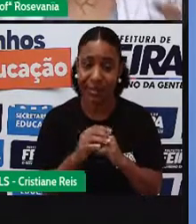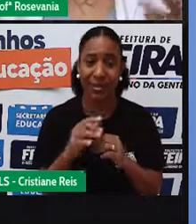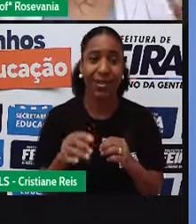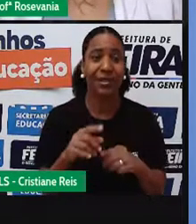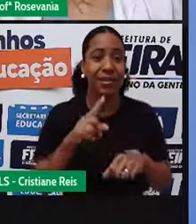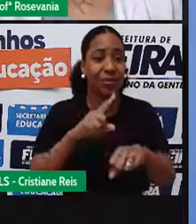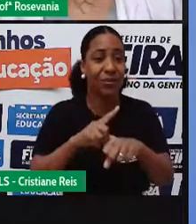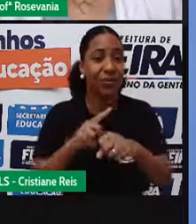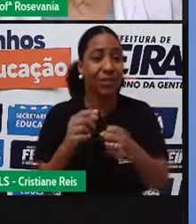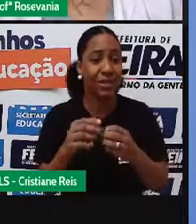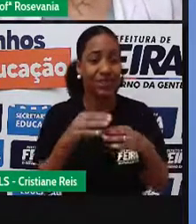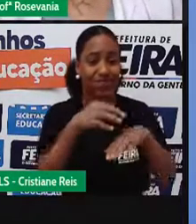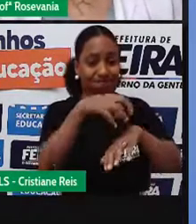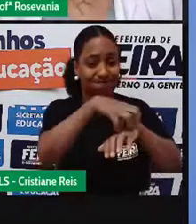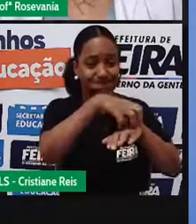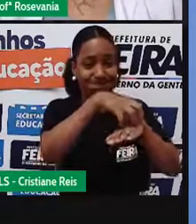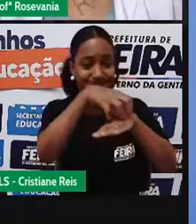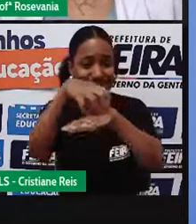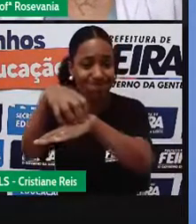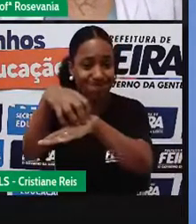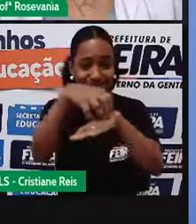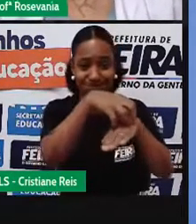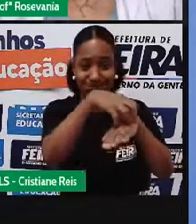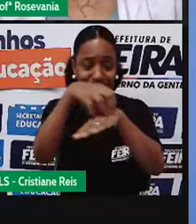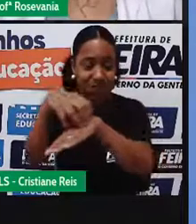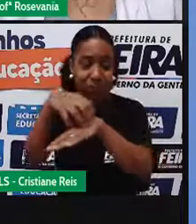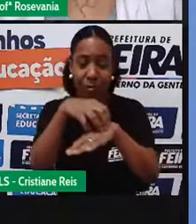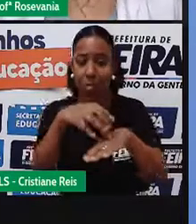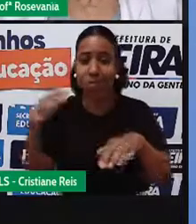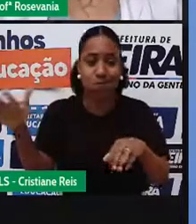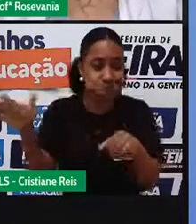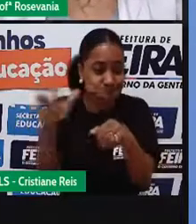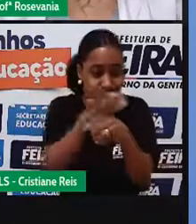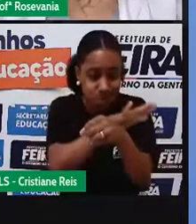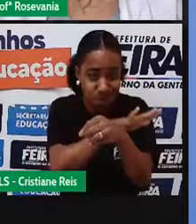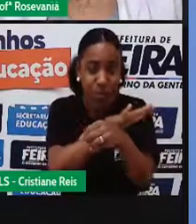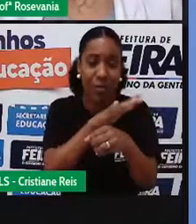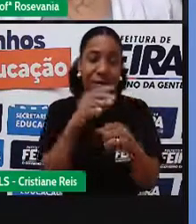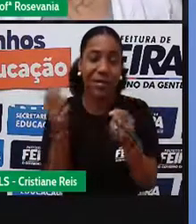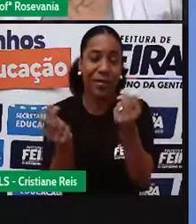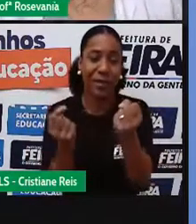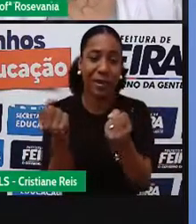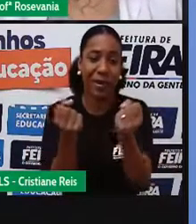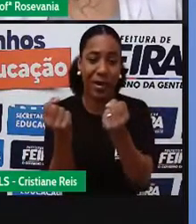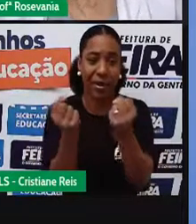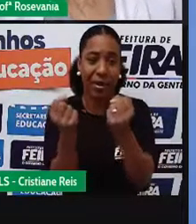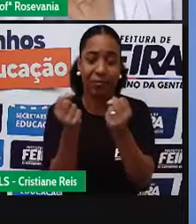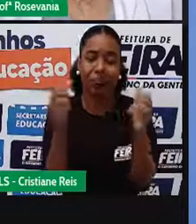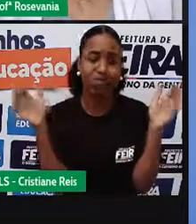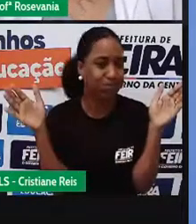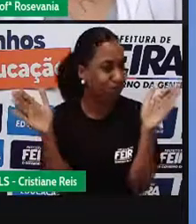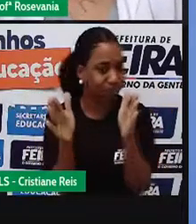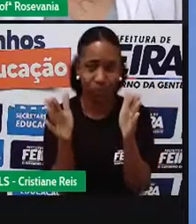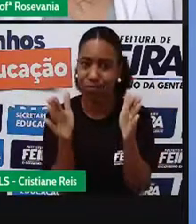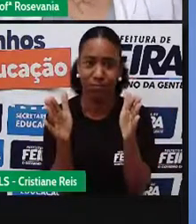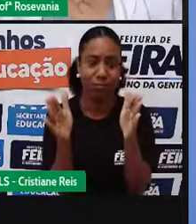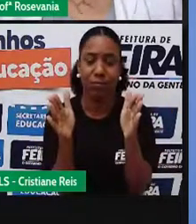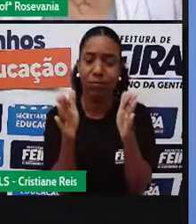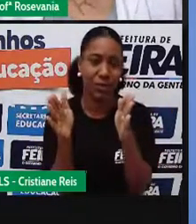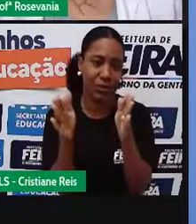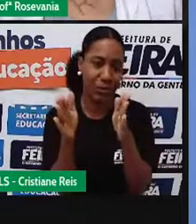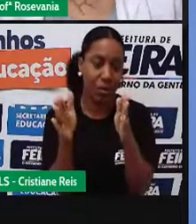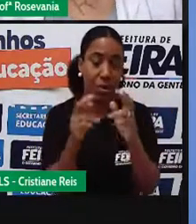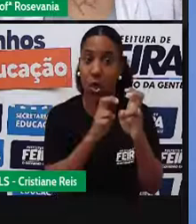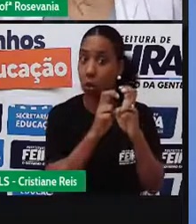leva uma quantidade de cargas limitada, né, porque os carros são menores, comparado, né, com os navios, por exemplo, né, com os trens, levam uma